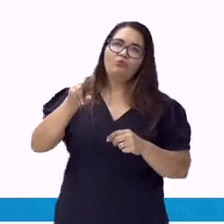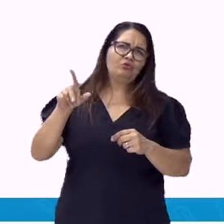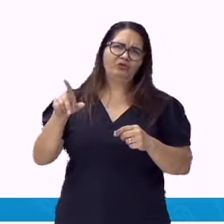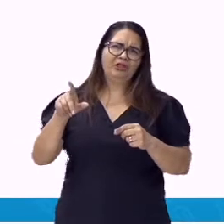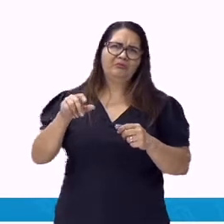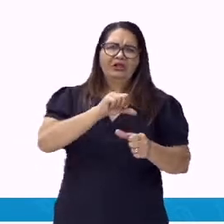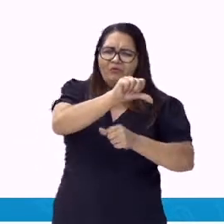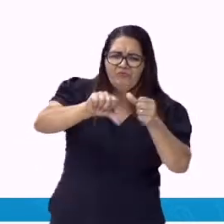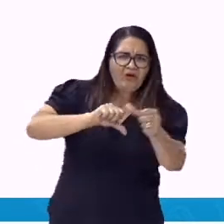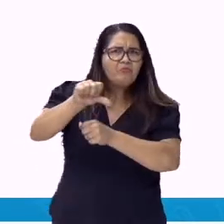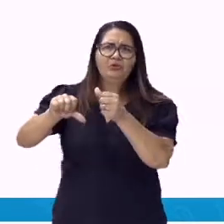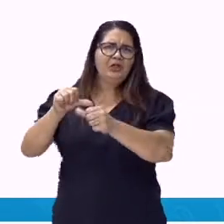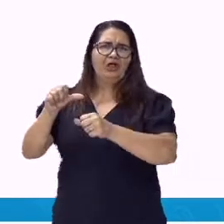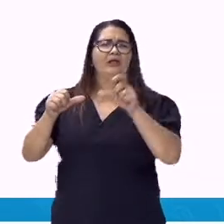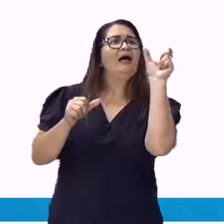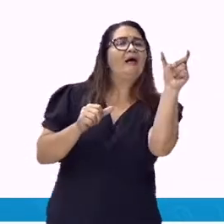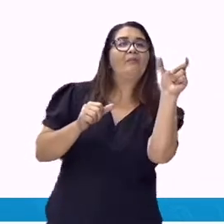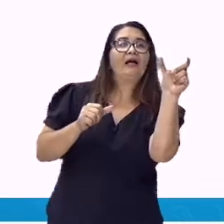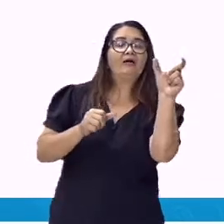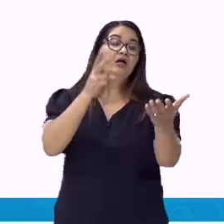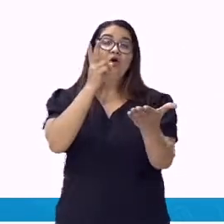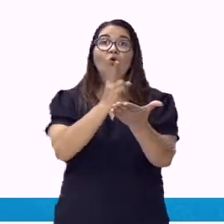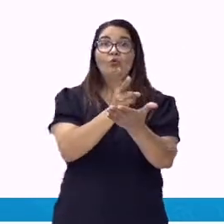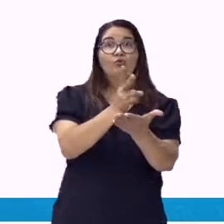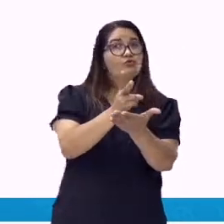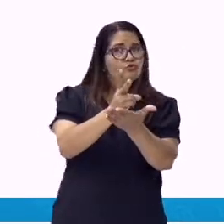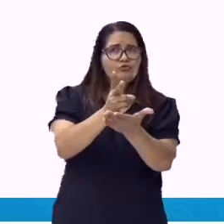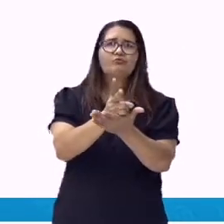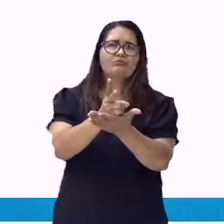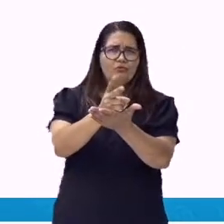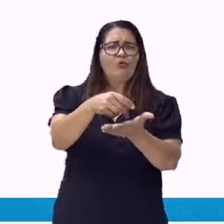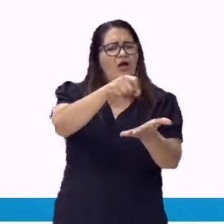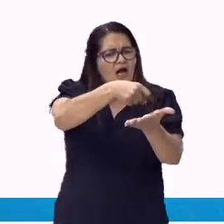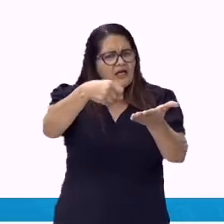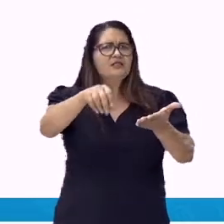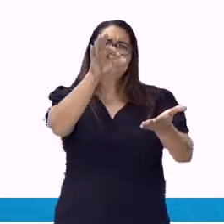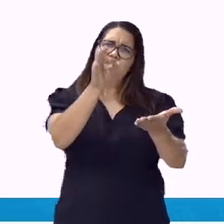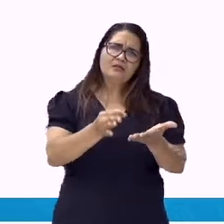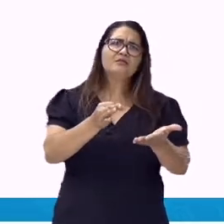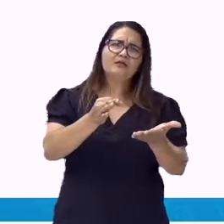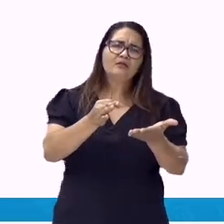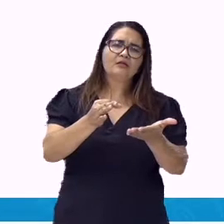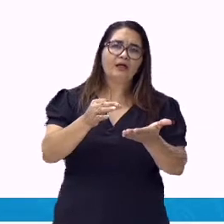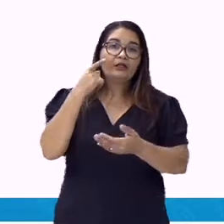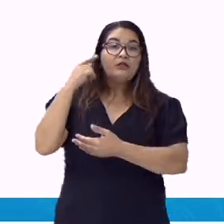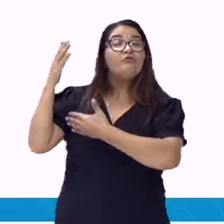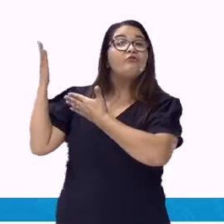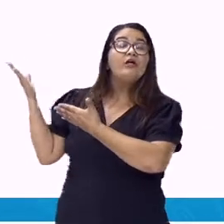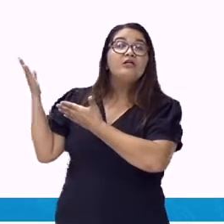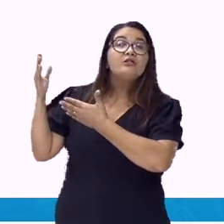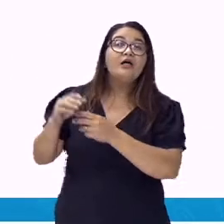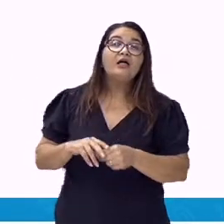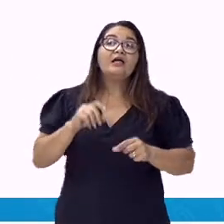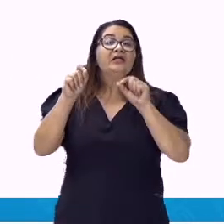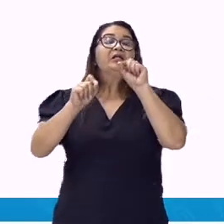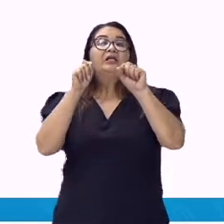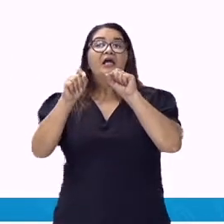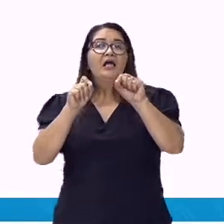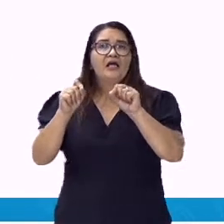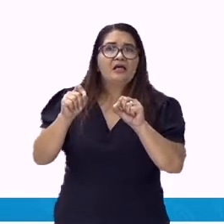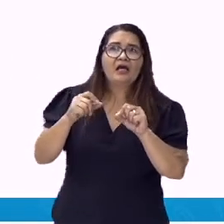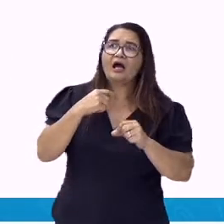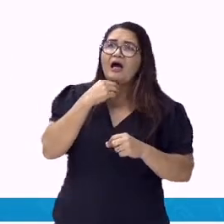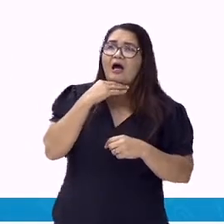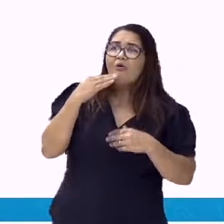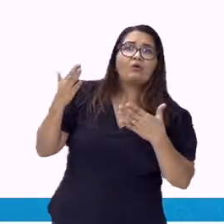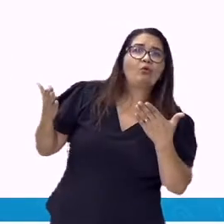plural e nem possuem diferença quanto a masculino e feminino. São eles. Quem, alguém, ninguém,